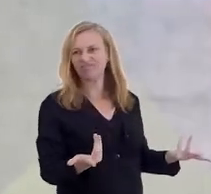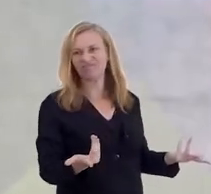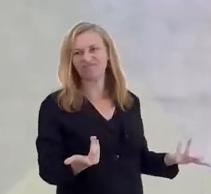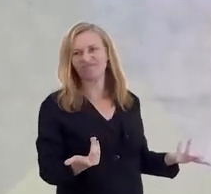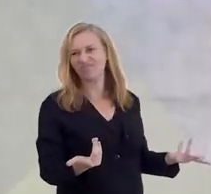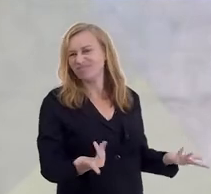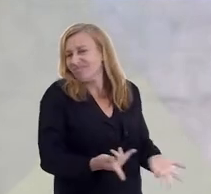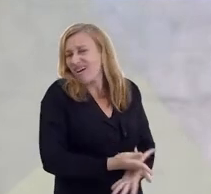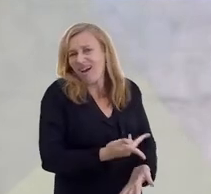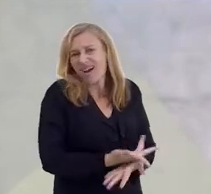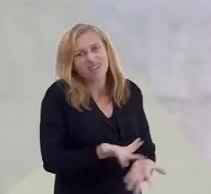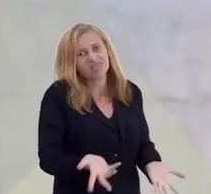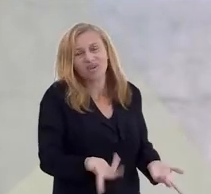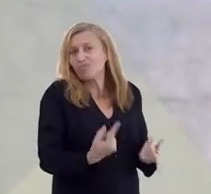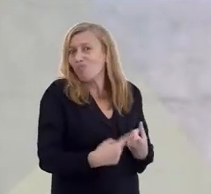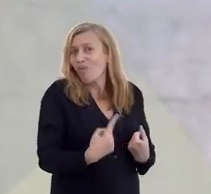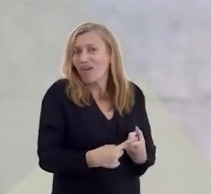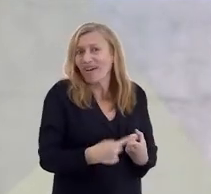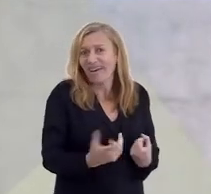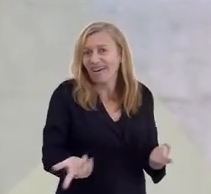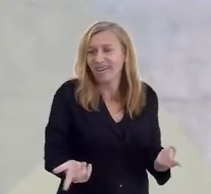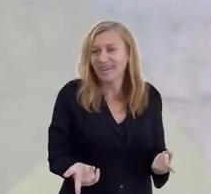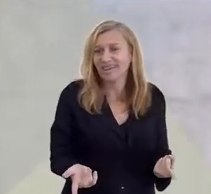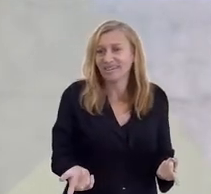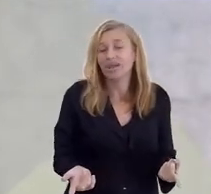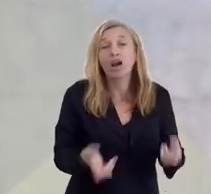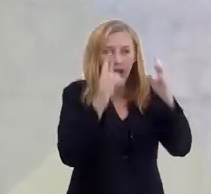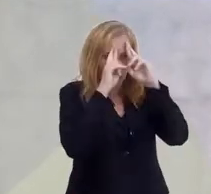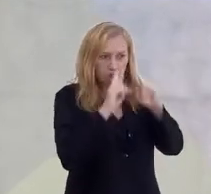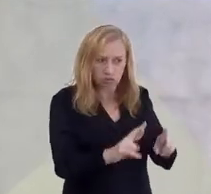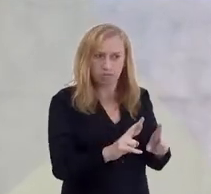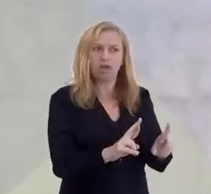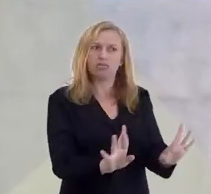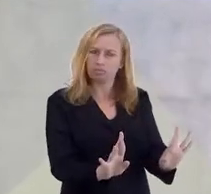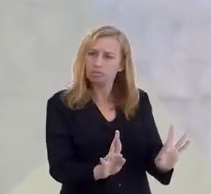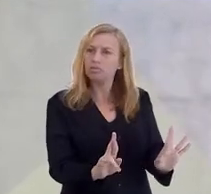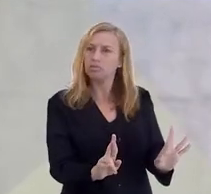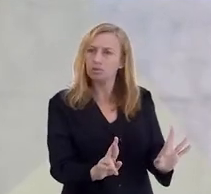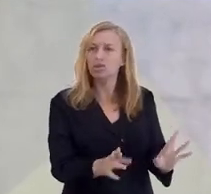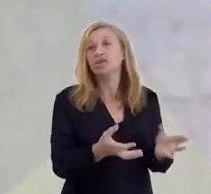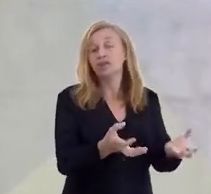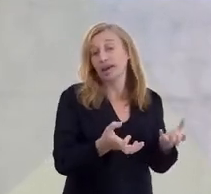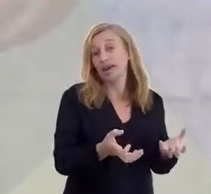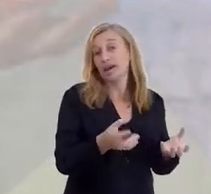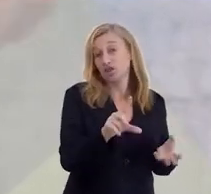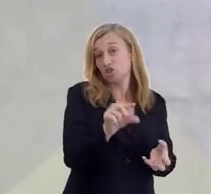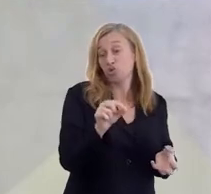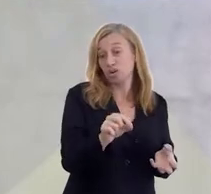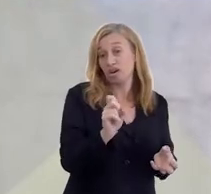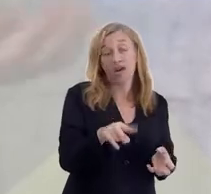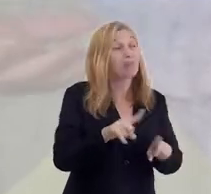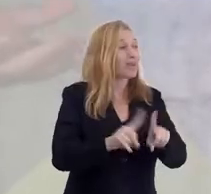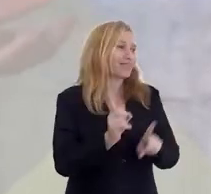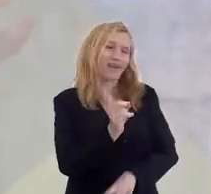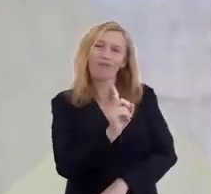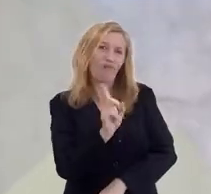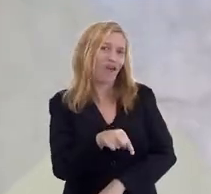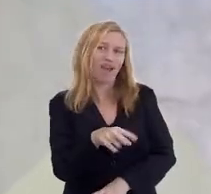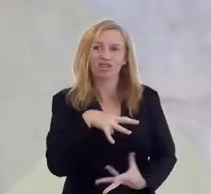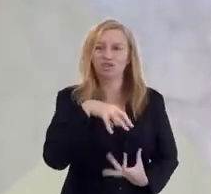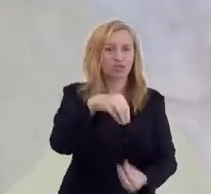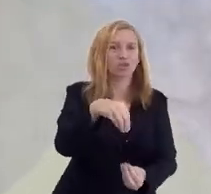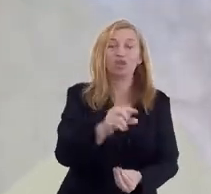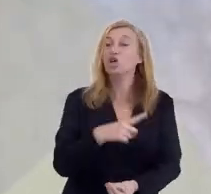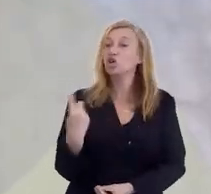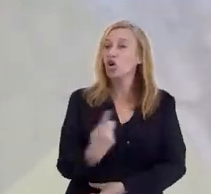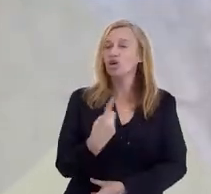fictícia, puramente fictícia, porque respeito àqueles que querem optar por isso, mas